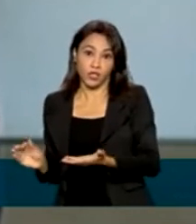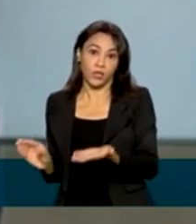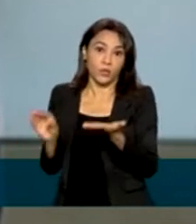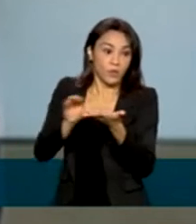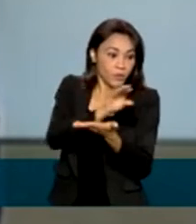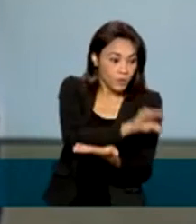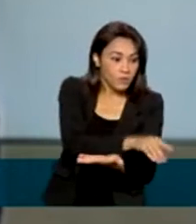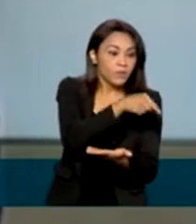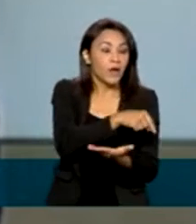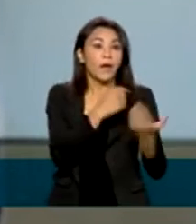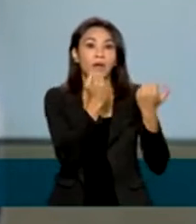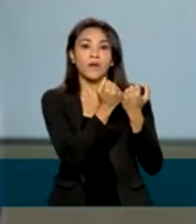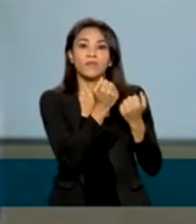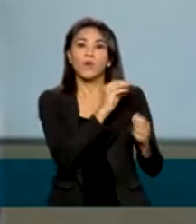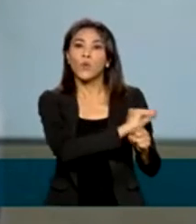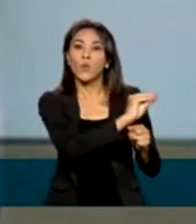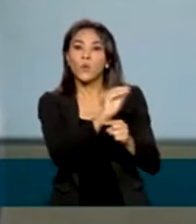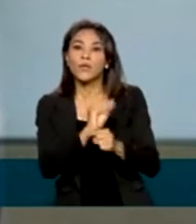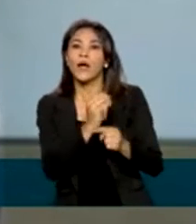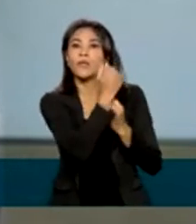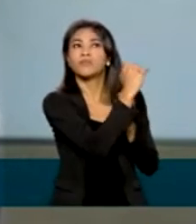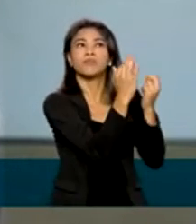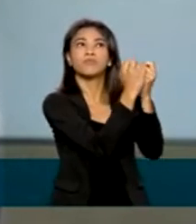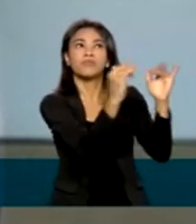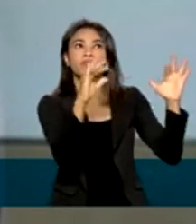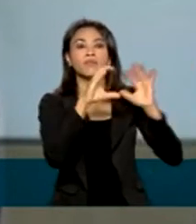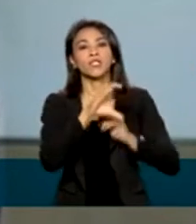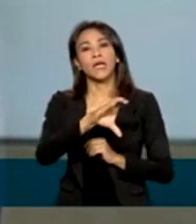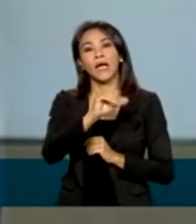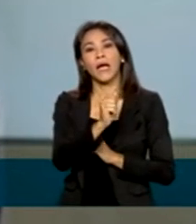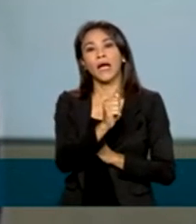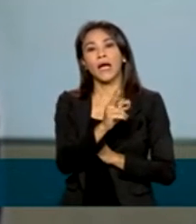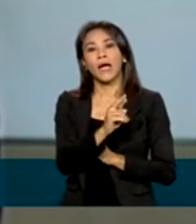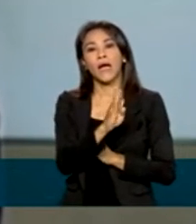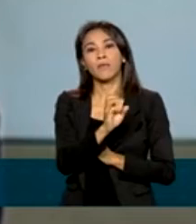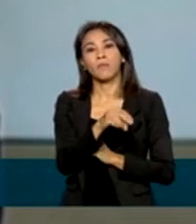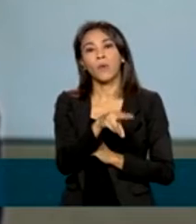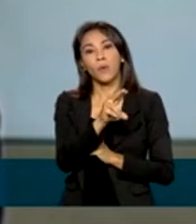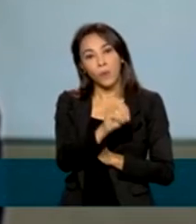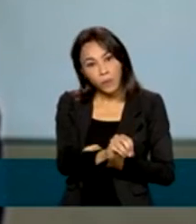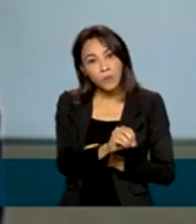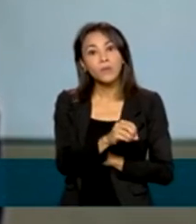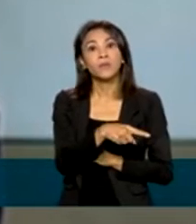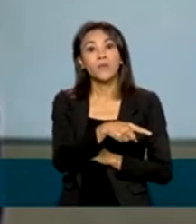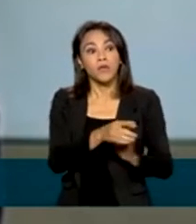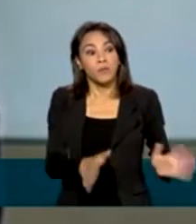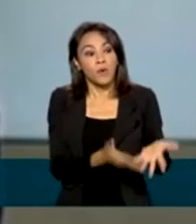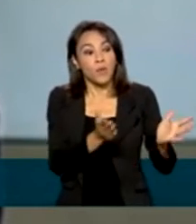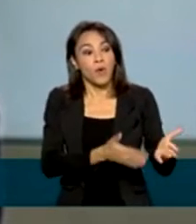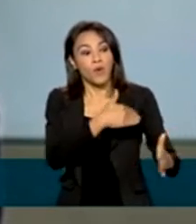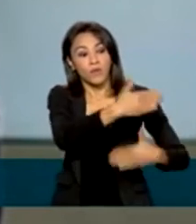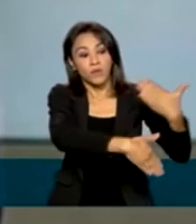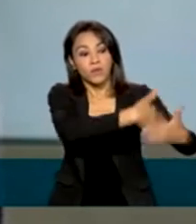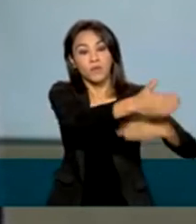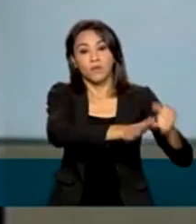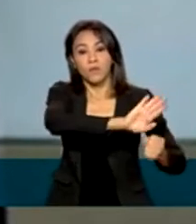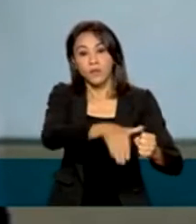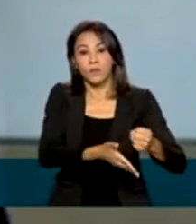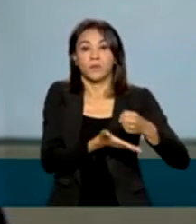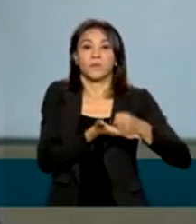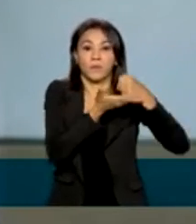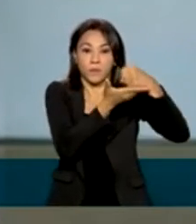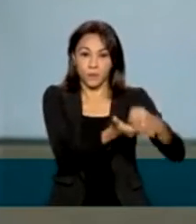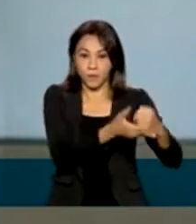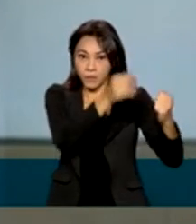floresta ativos de carbono, ativos florestais que promovem o desenvolvimento sustentável brasileiro.